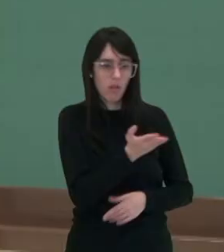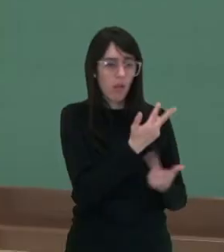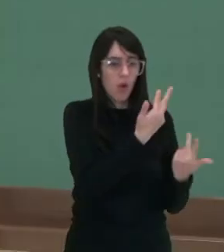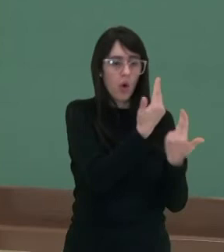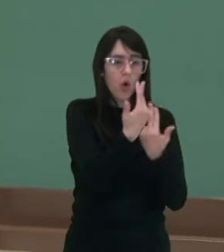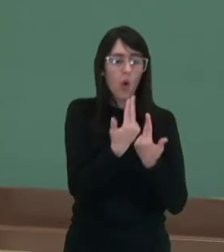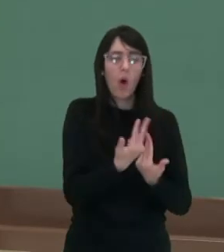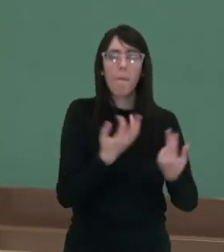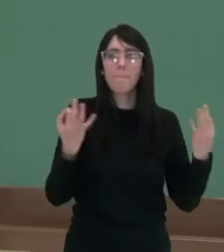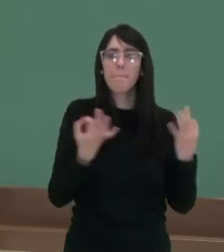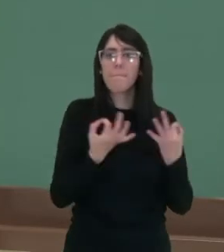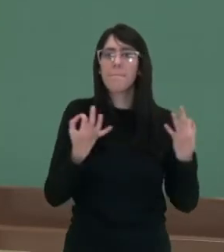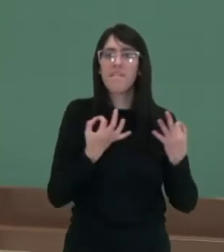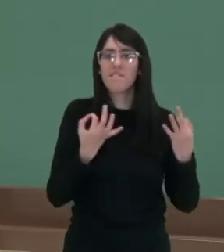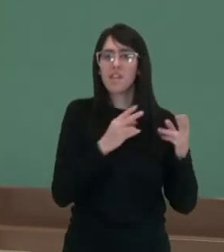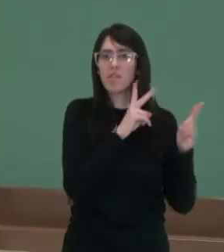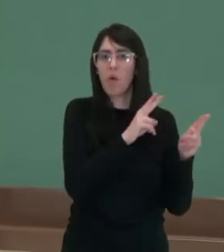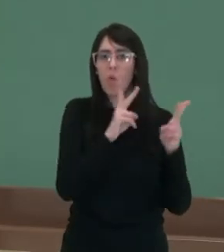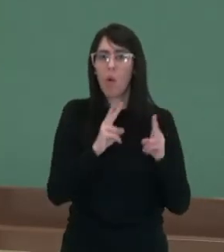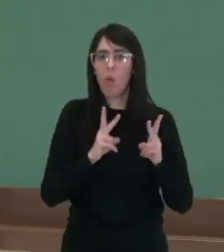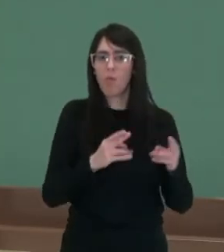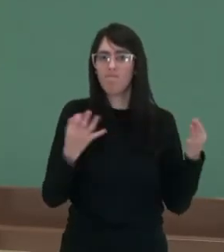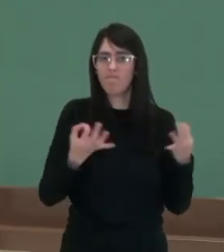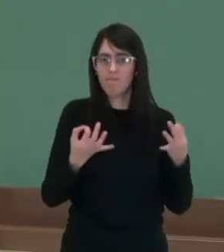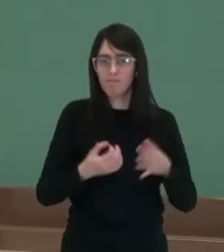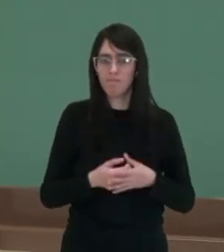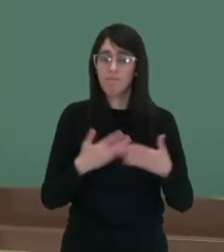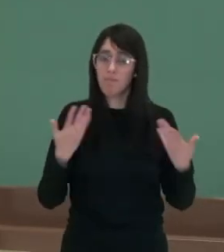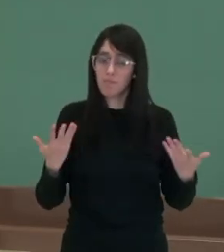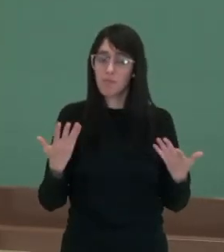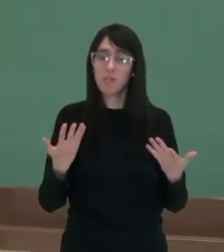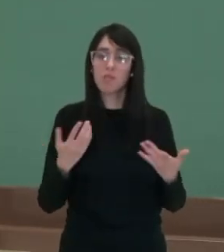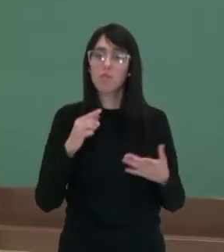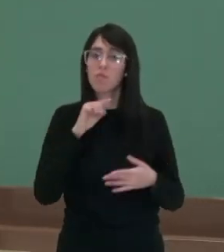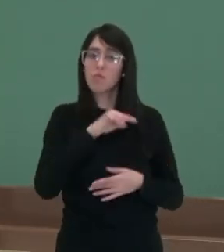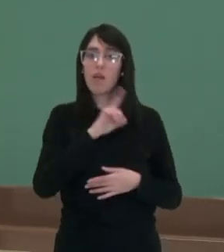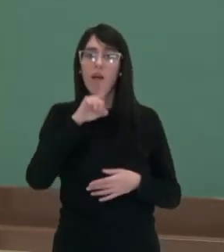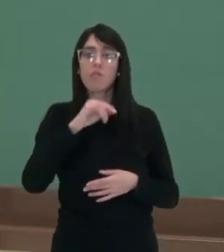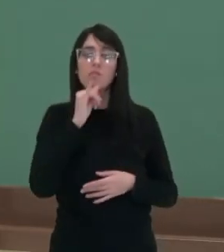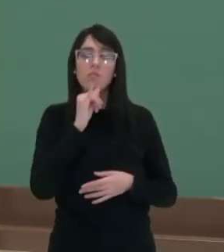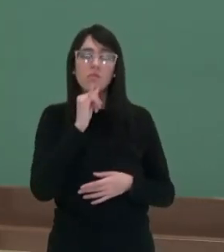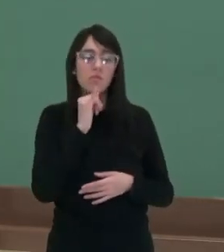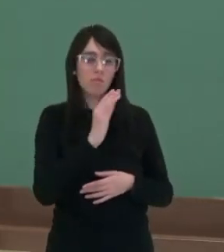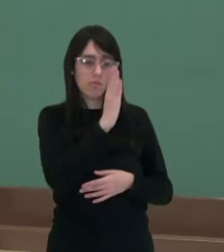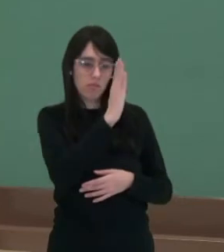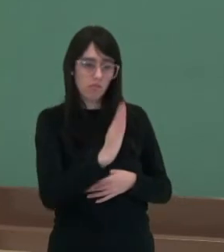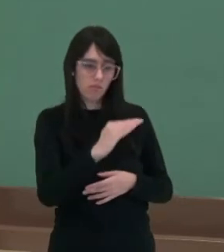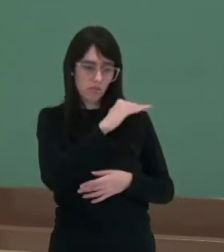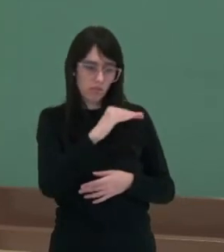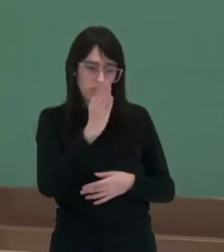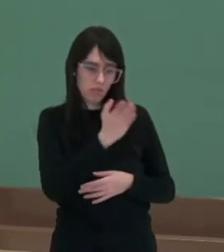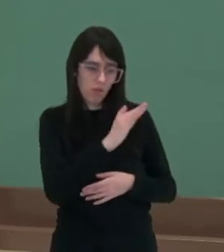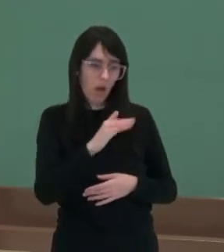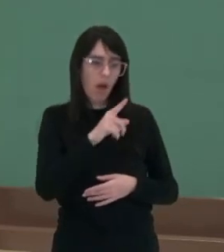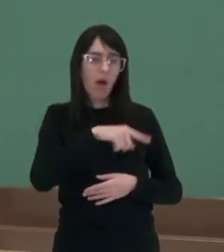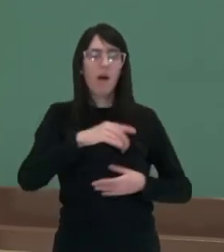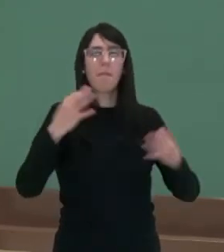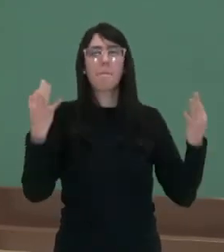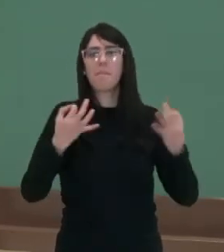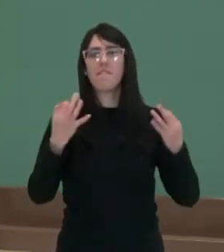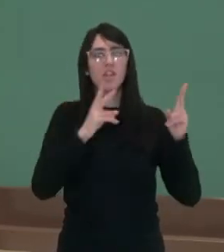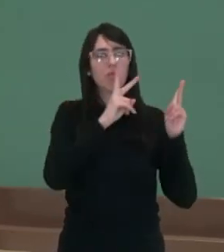exatamente iguais. Então, um objeto simétrico é quando nós dividimos em partes e essas partes são exatamente